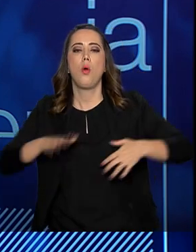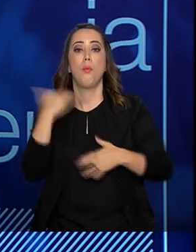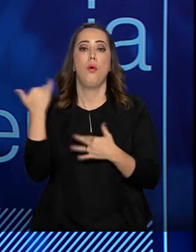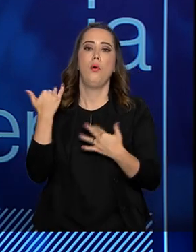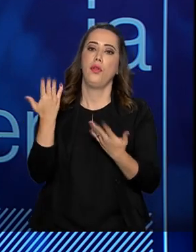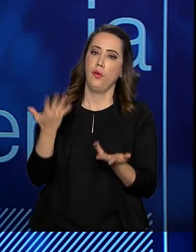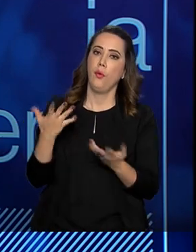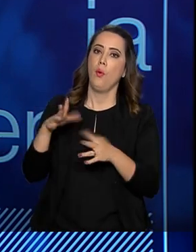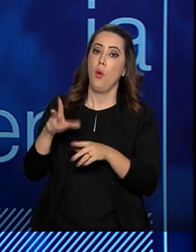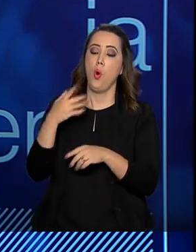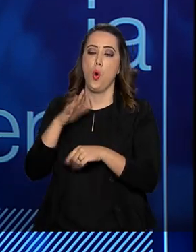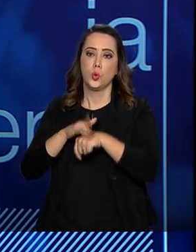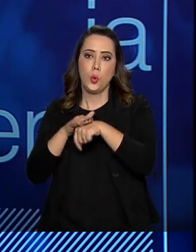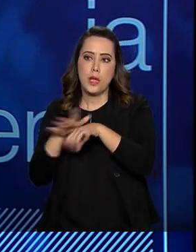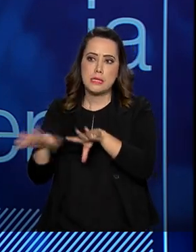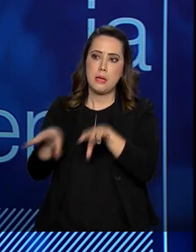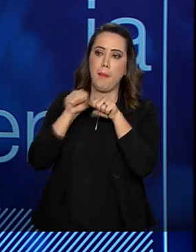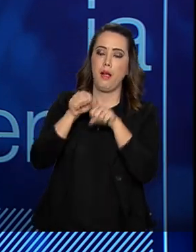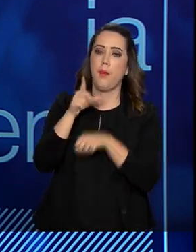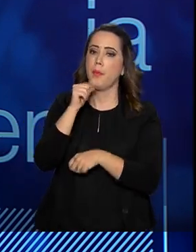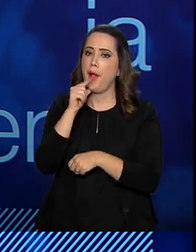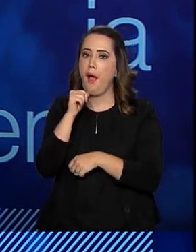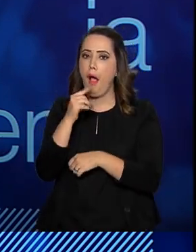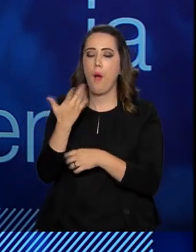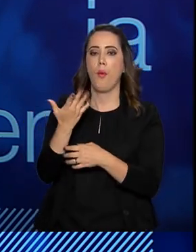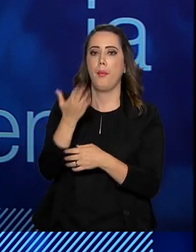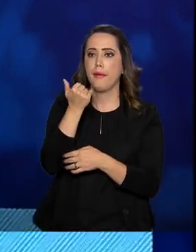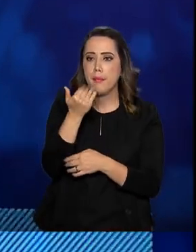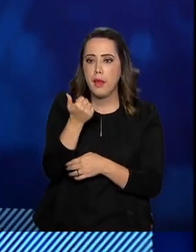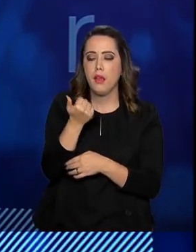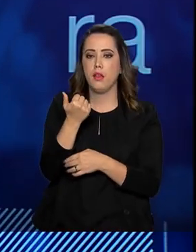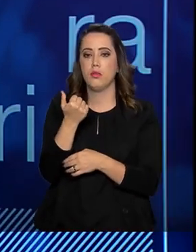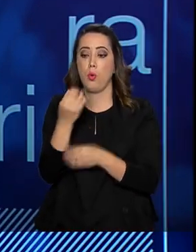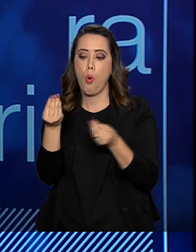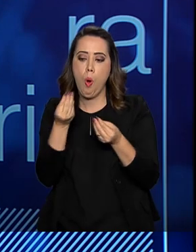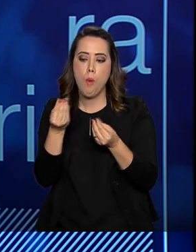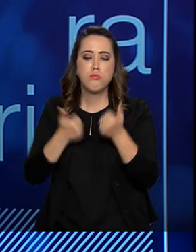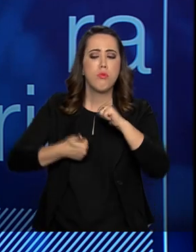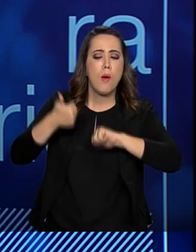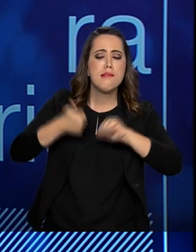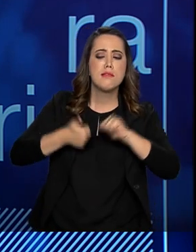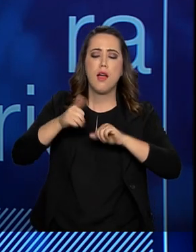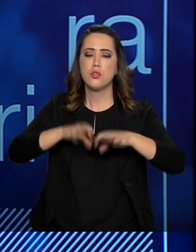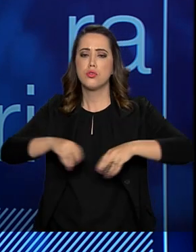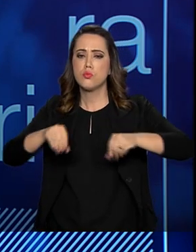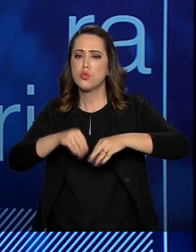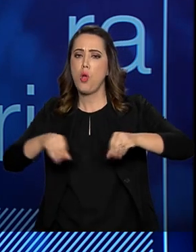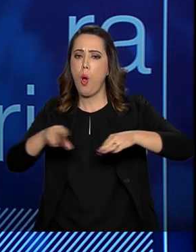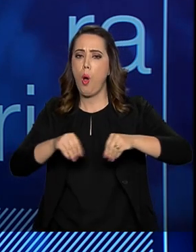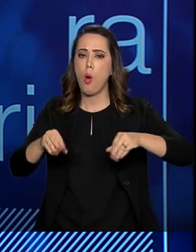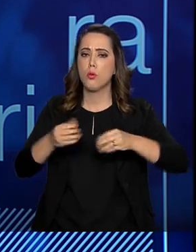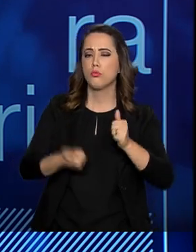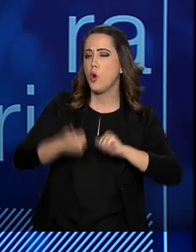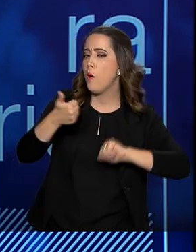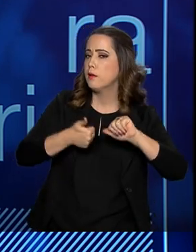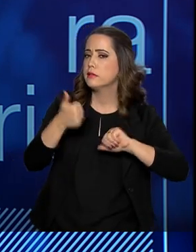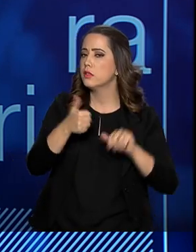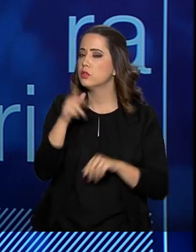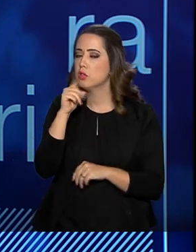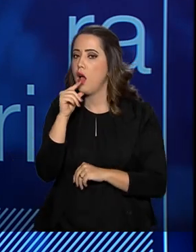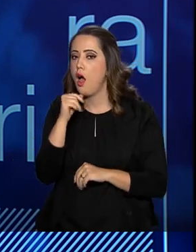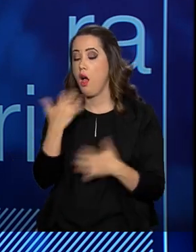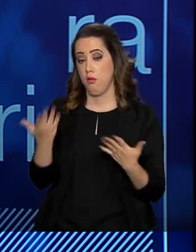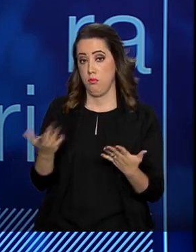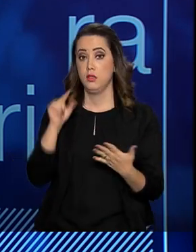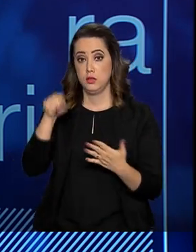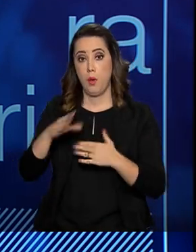por água, alimentos, condições do solo, condições da água. Então, o vigilante, ele faz parte do